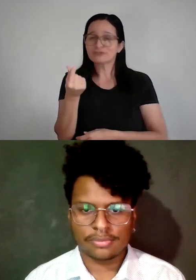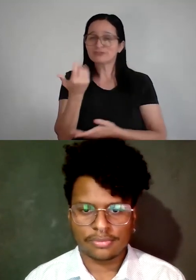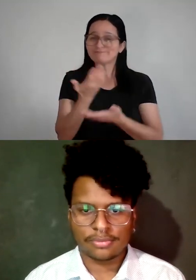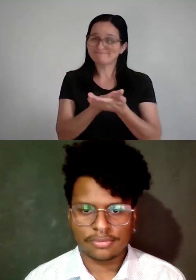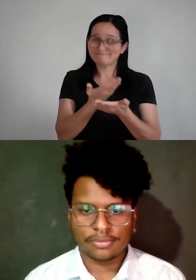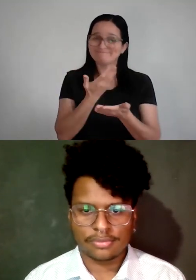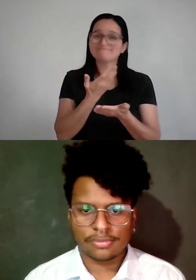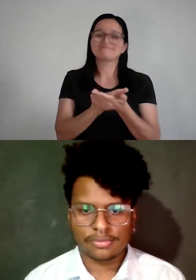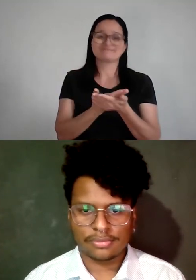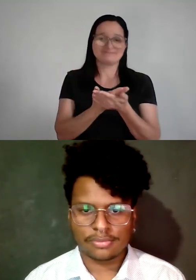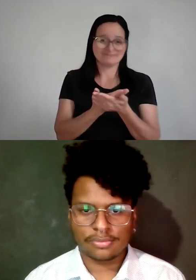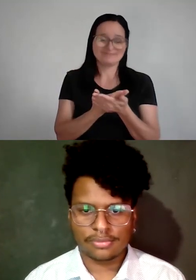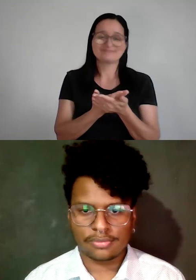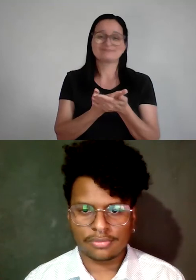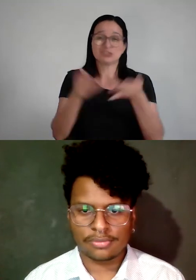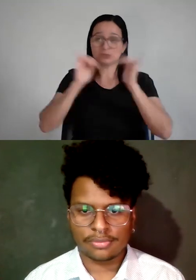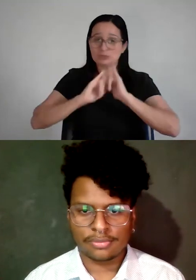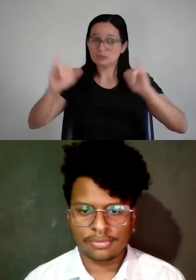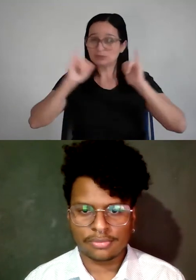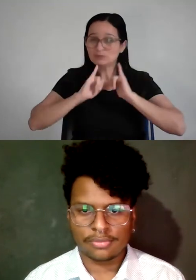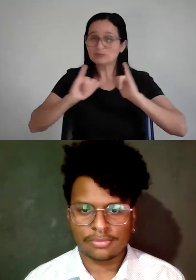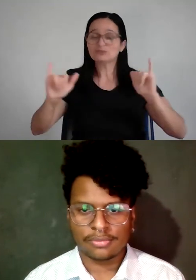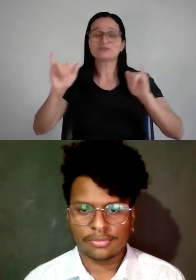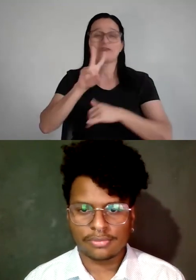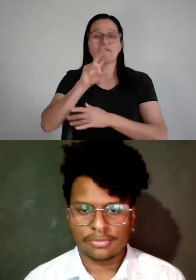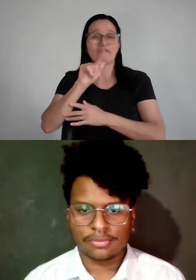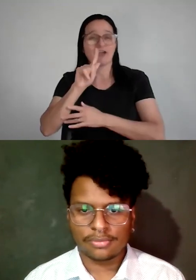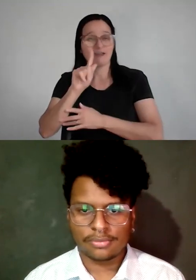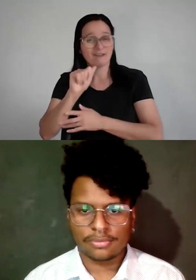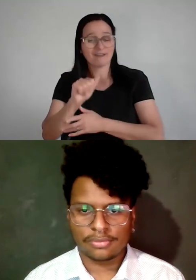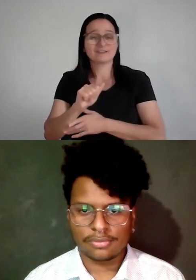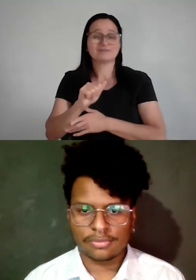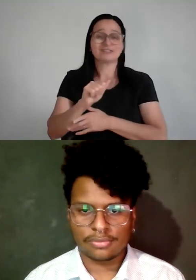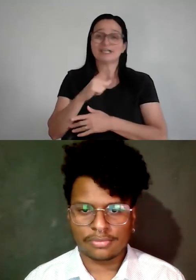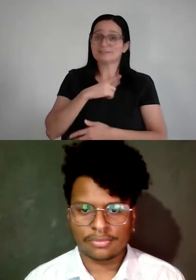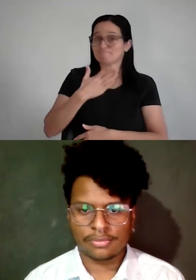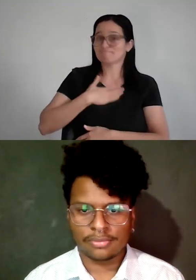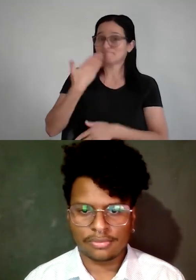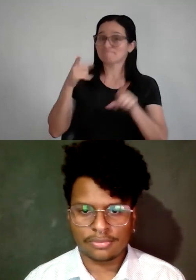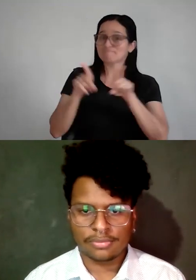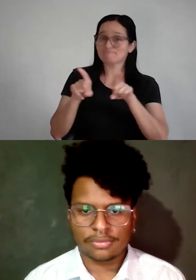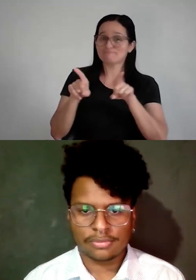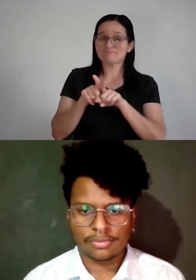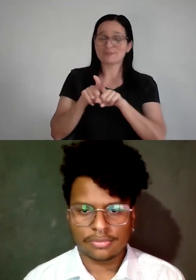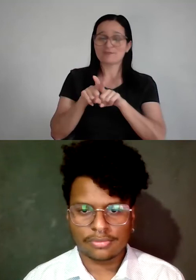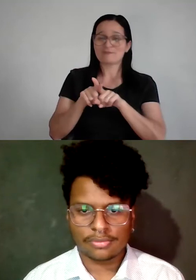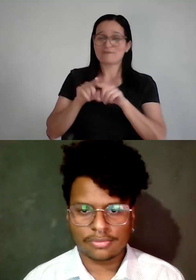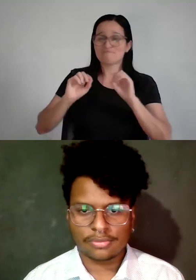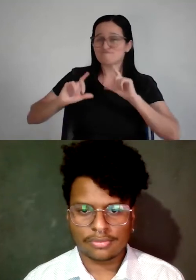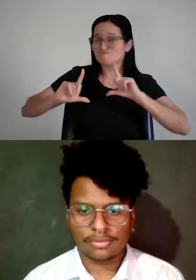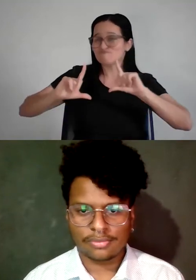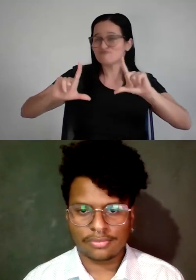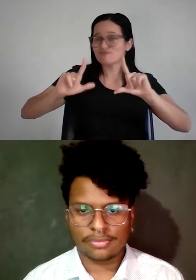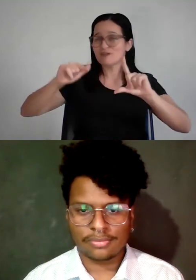vai ter, a gente vai divulgar sobre o portal de vagas, e tem uma surpresa muito bacana, a gente vai colocar QR Code de vaga para você se